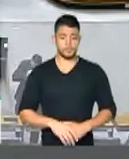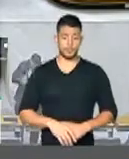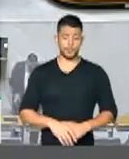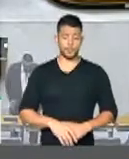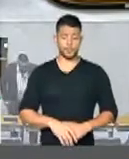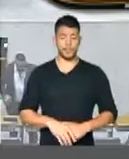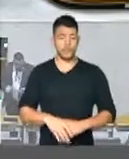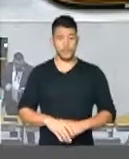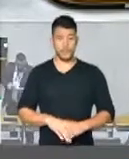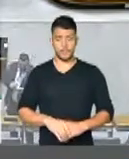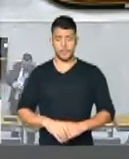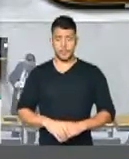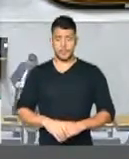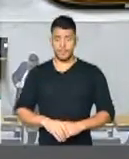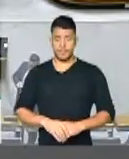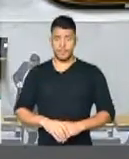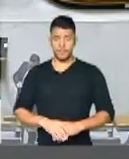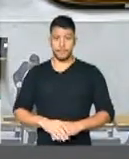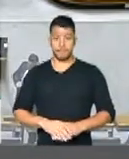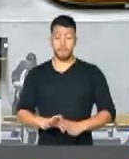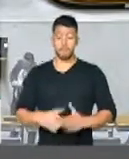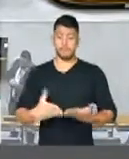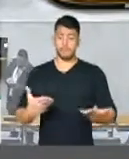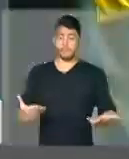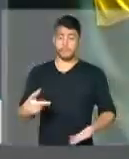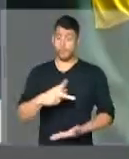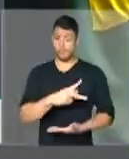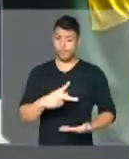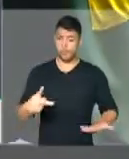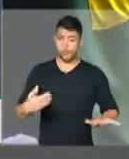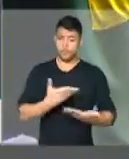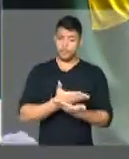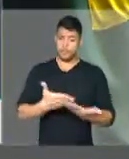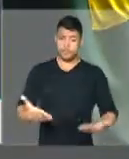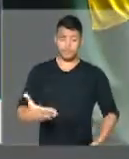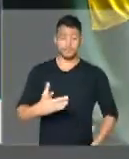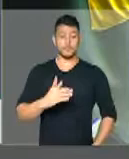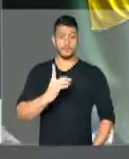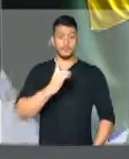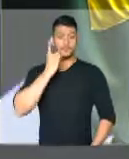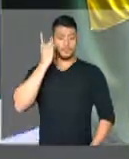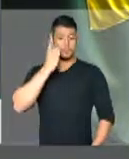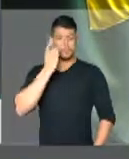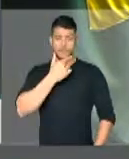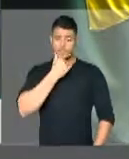Senhor Presidente, colegas deputados, deputadas, estimado povo brasileiro,